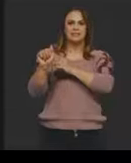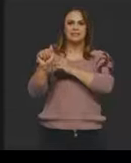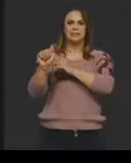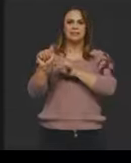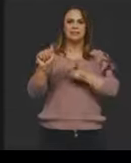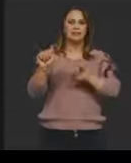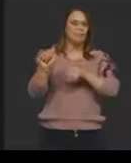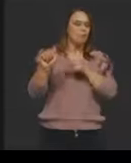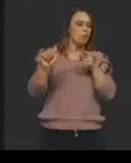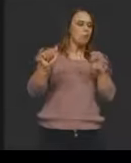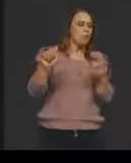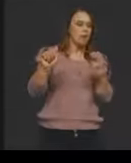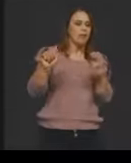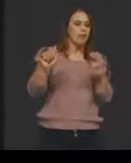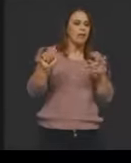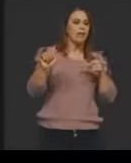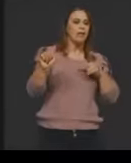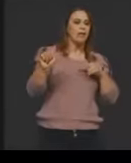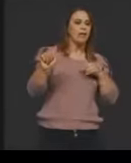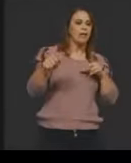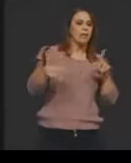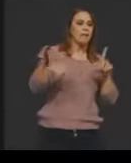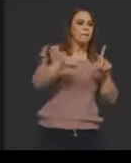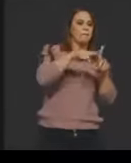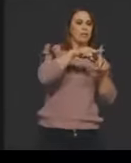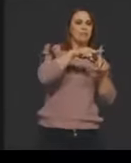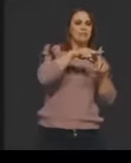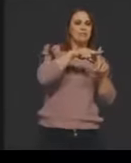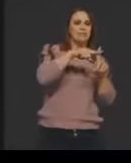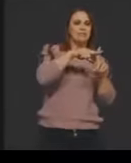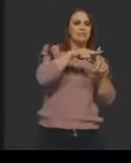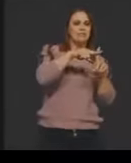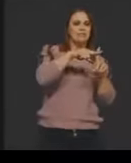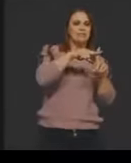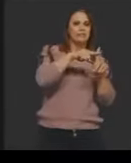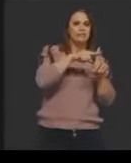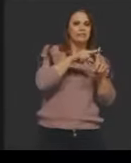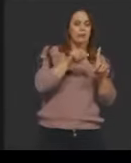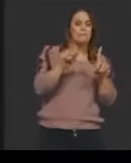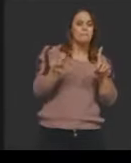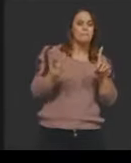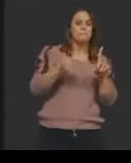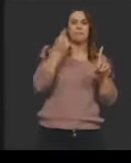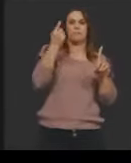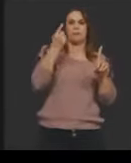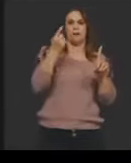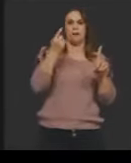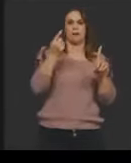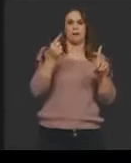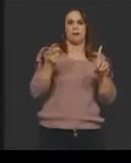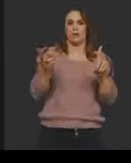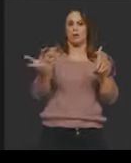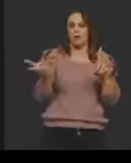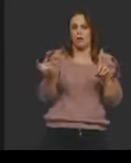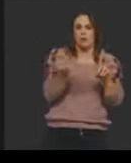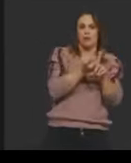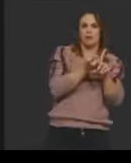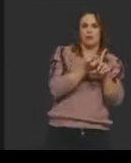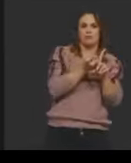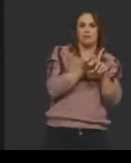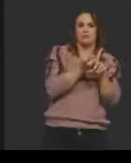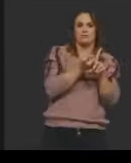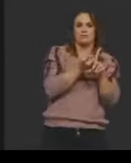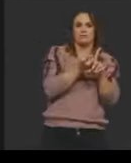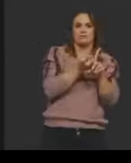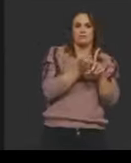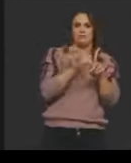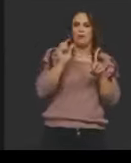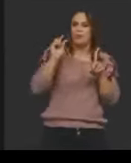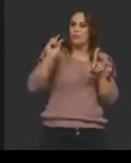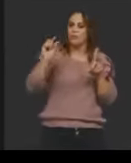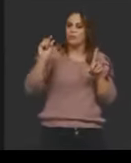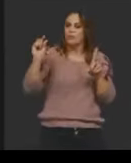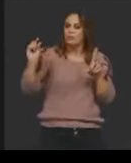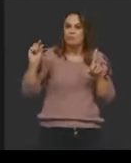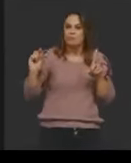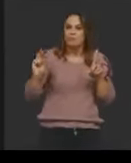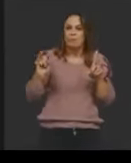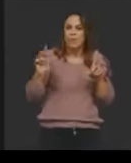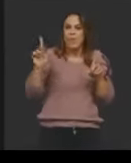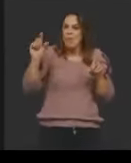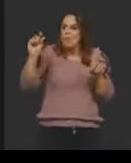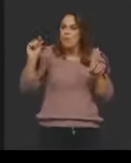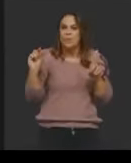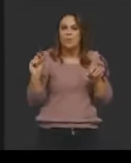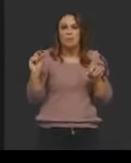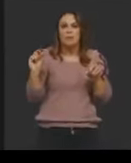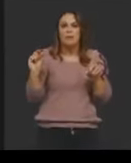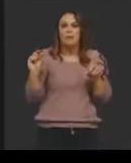lado oposto da minha placa de agarose. Então os fragmentos menores desse DNA eles